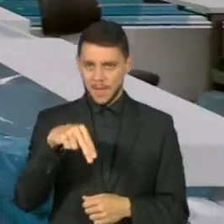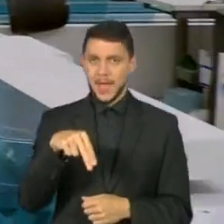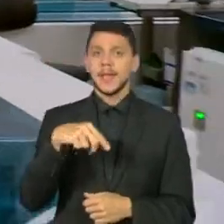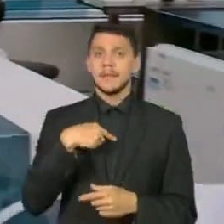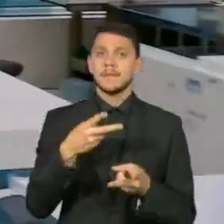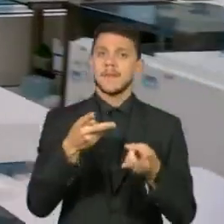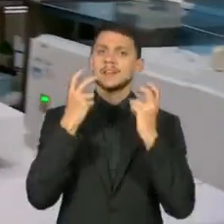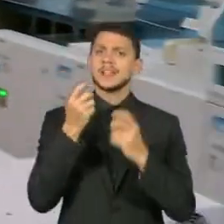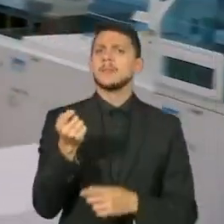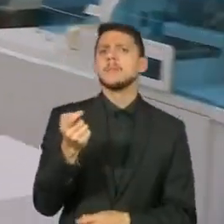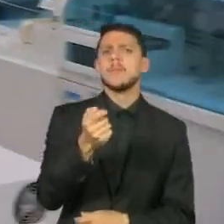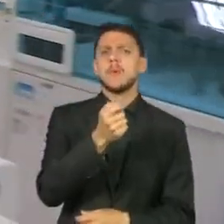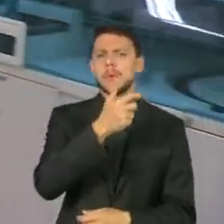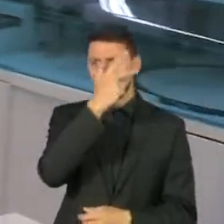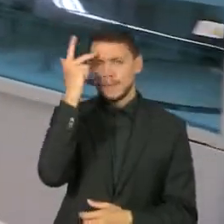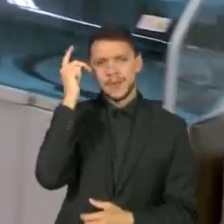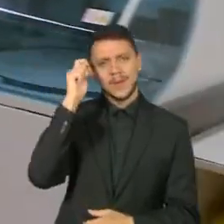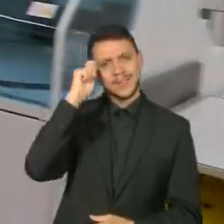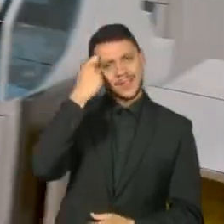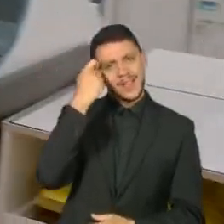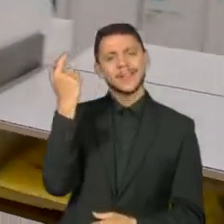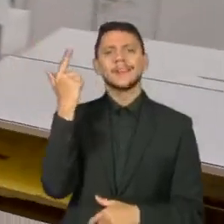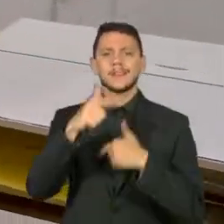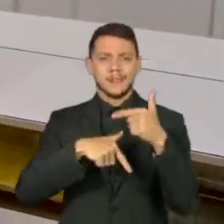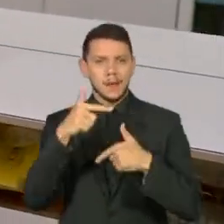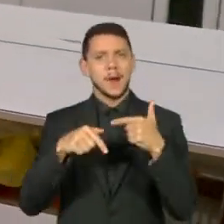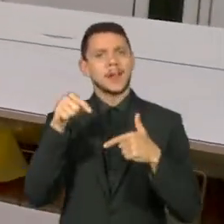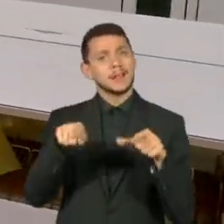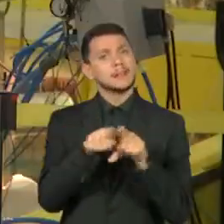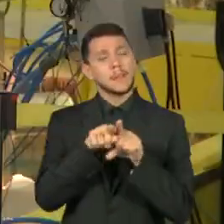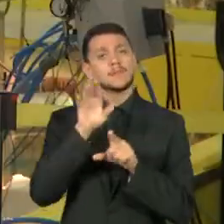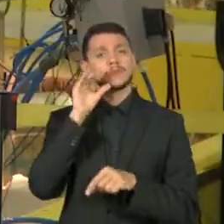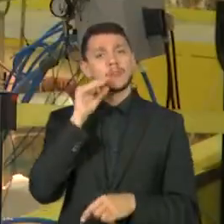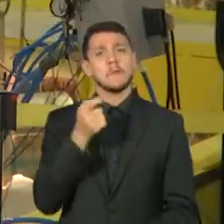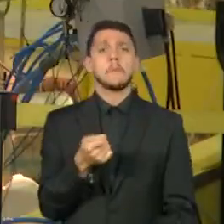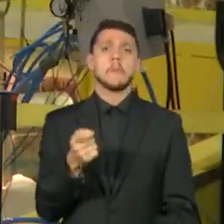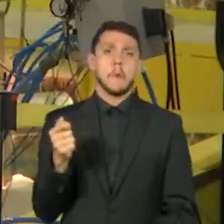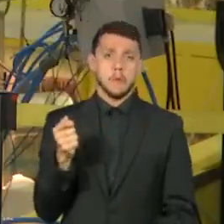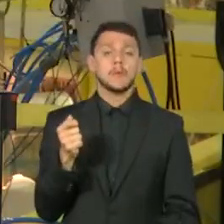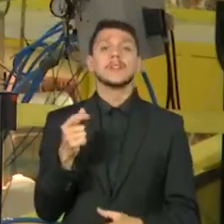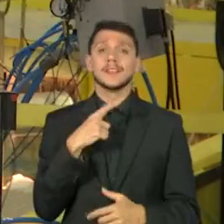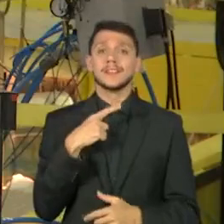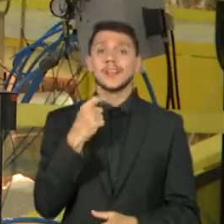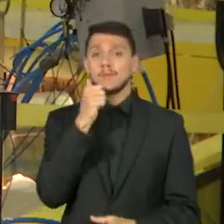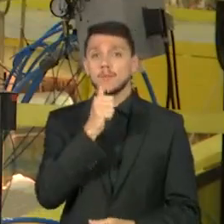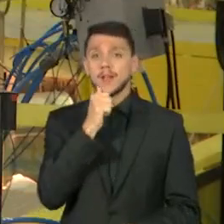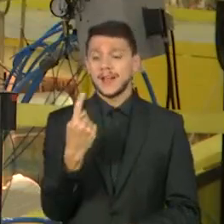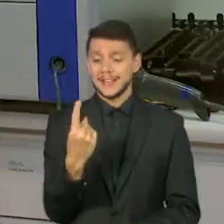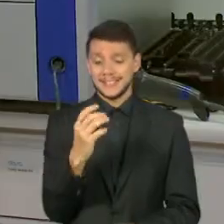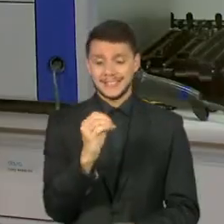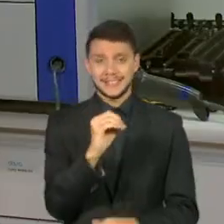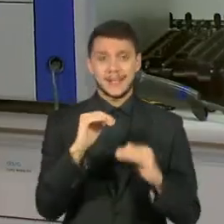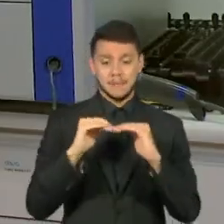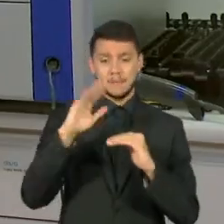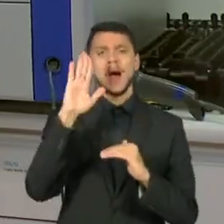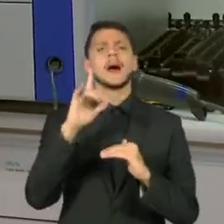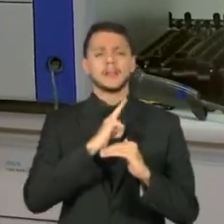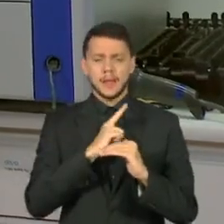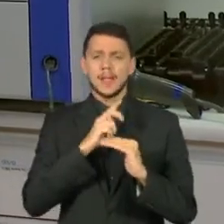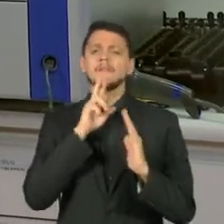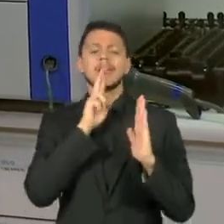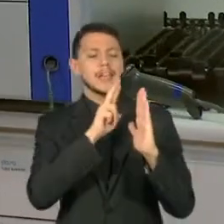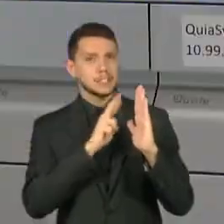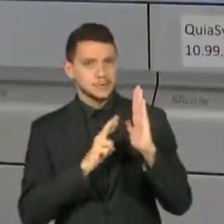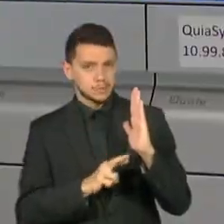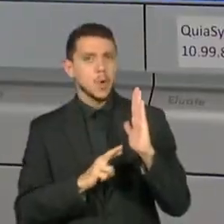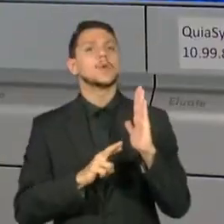poucas pessoas negras ocupando cargos aqui e também funcionários. A gente teve mais de 100 mulheres que responderam esse questionário e a gente